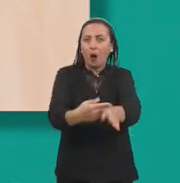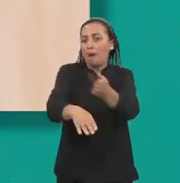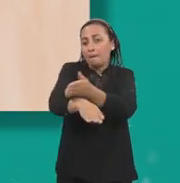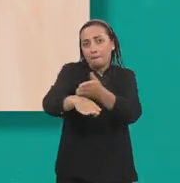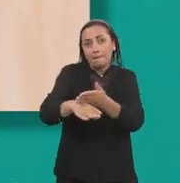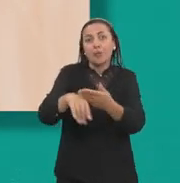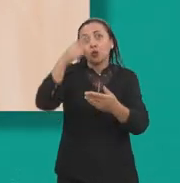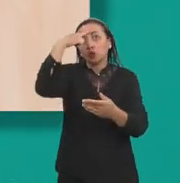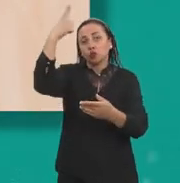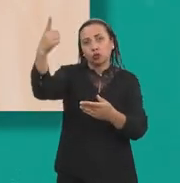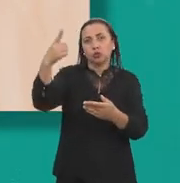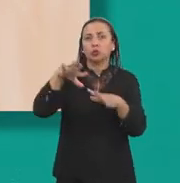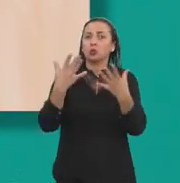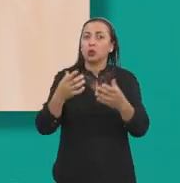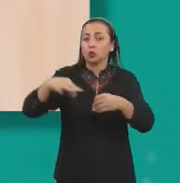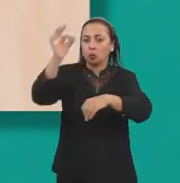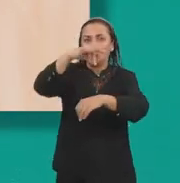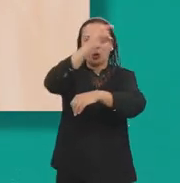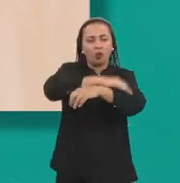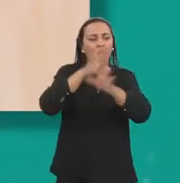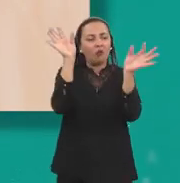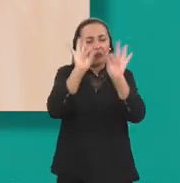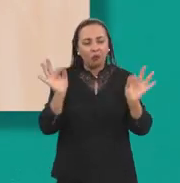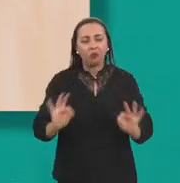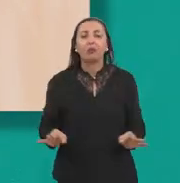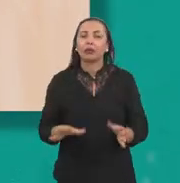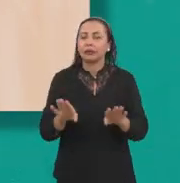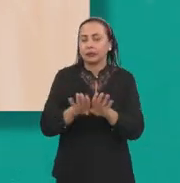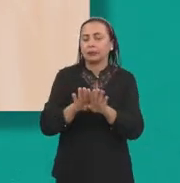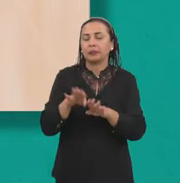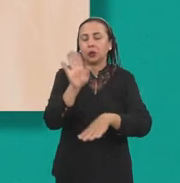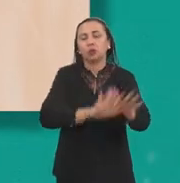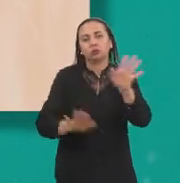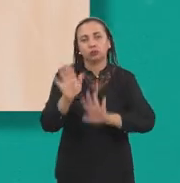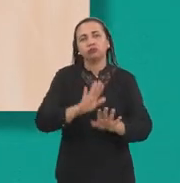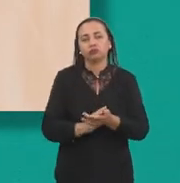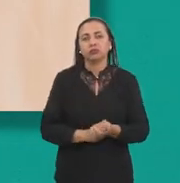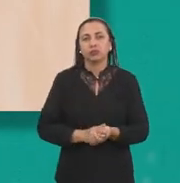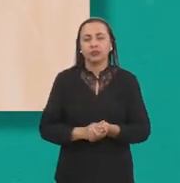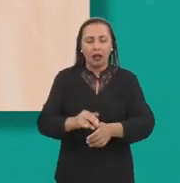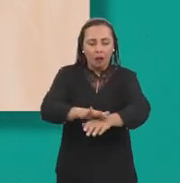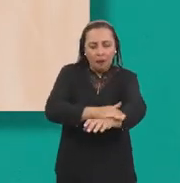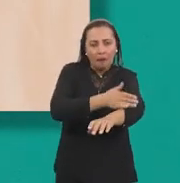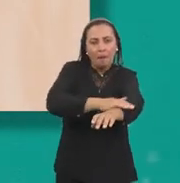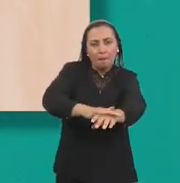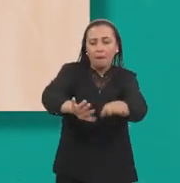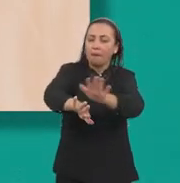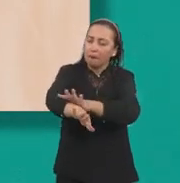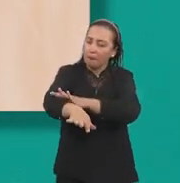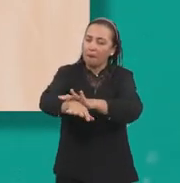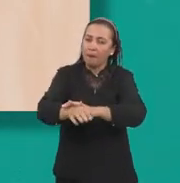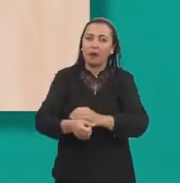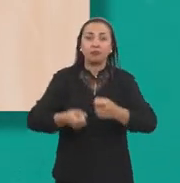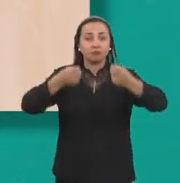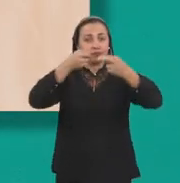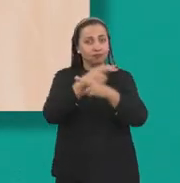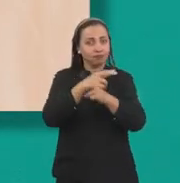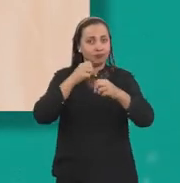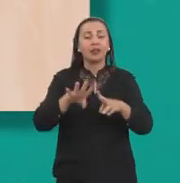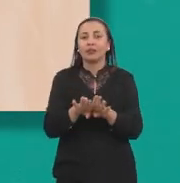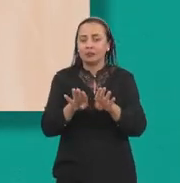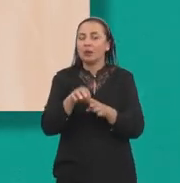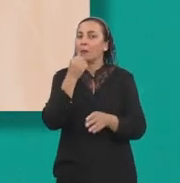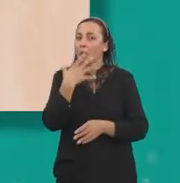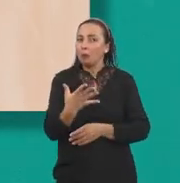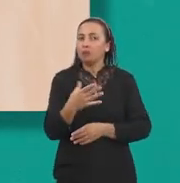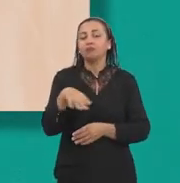quando os mosquitos são mais ativos, proporcionam alguma proteção. Repelentes e inseticidas também podem ser usados,